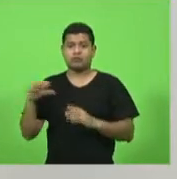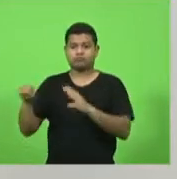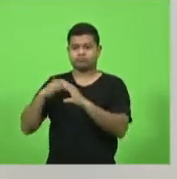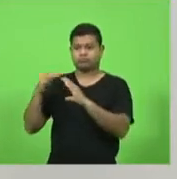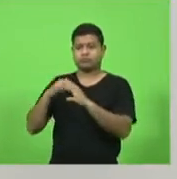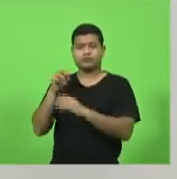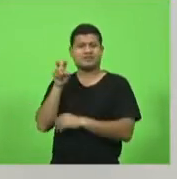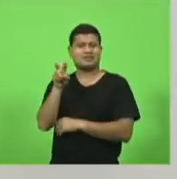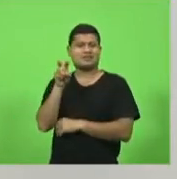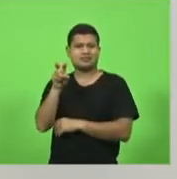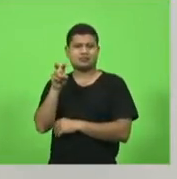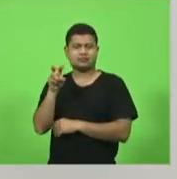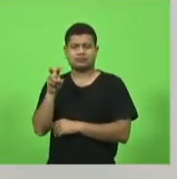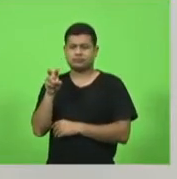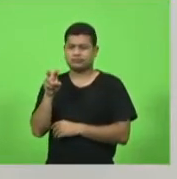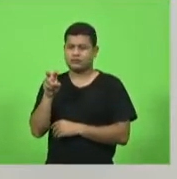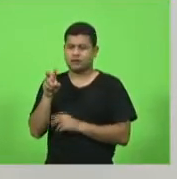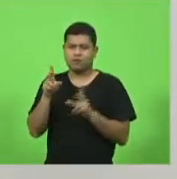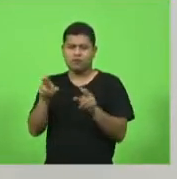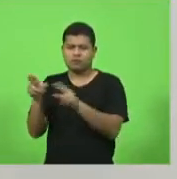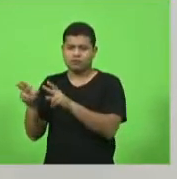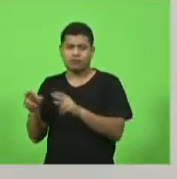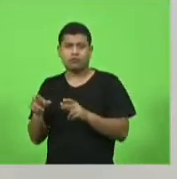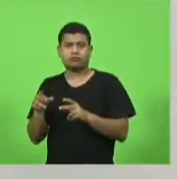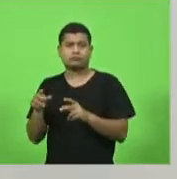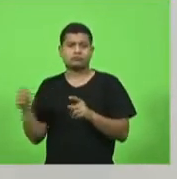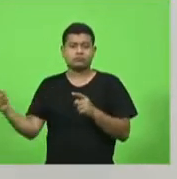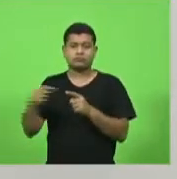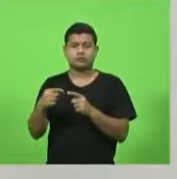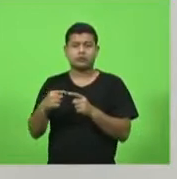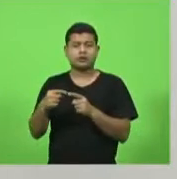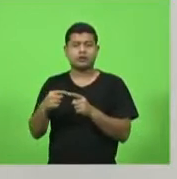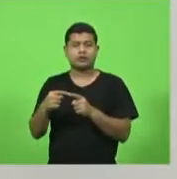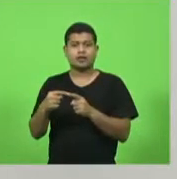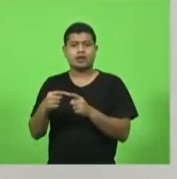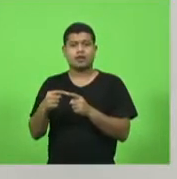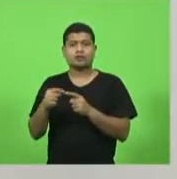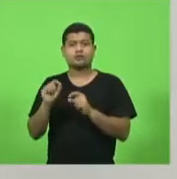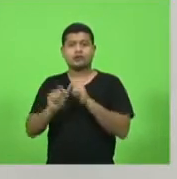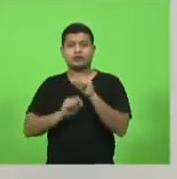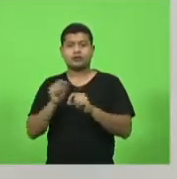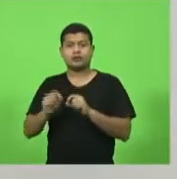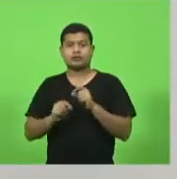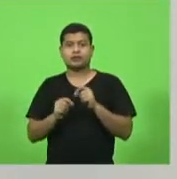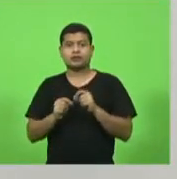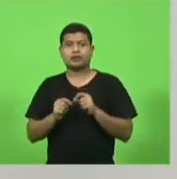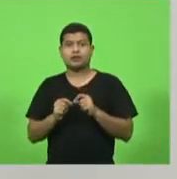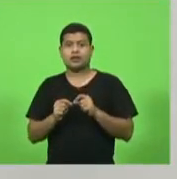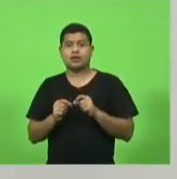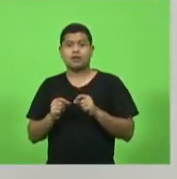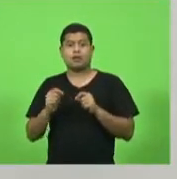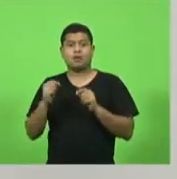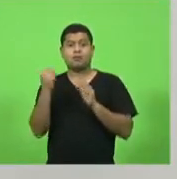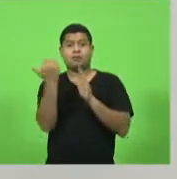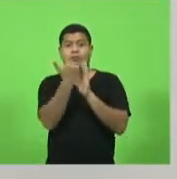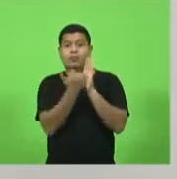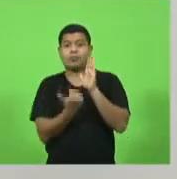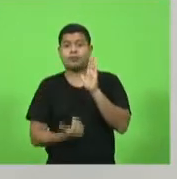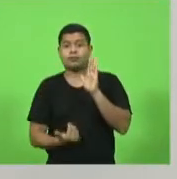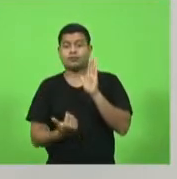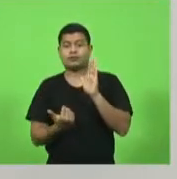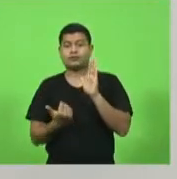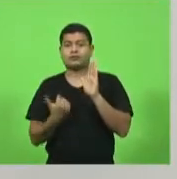idênticas. Se tratava de uma lista da distribuição do